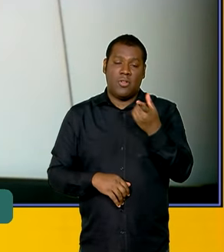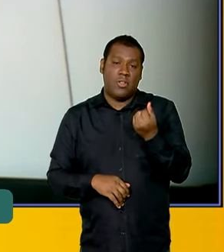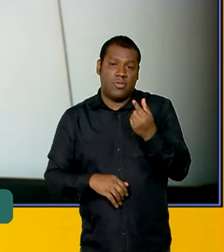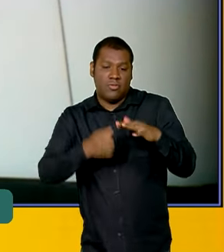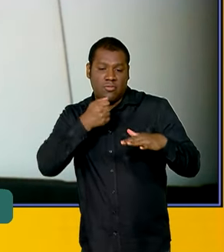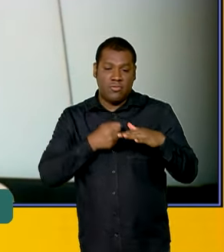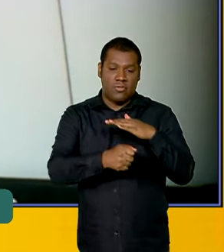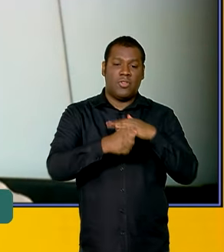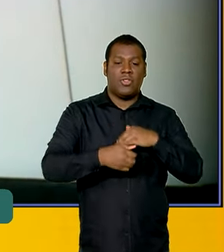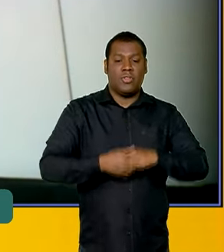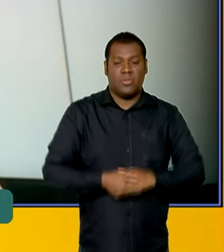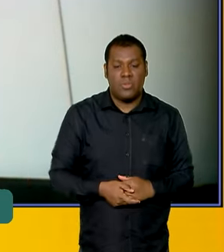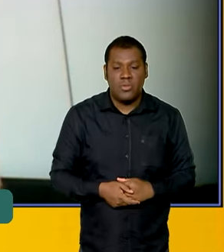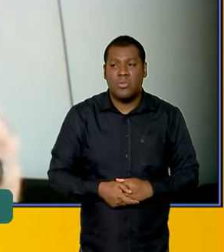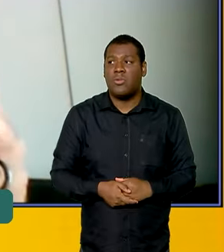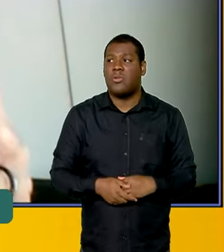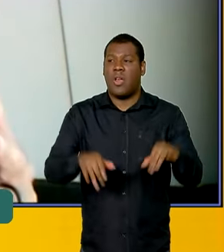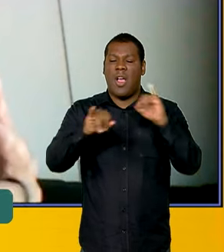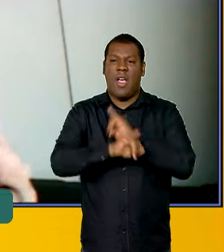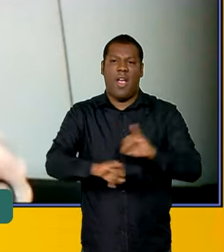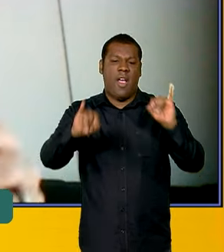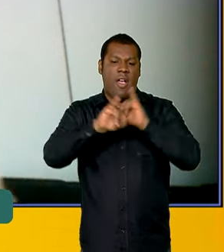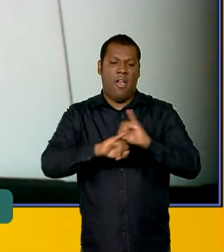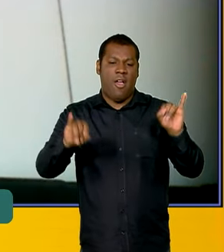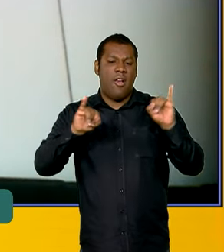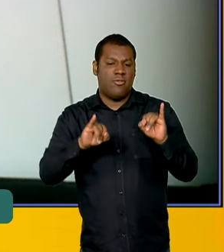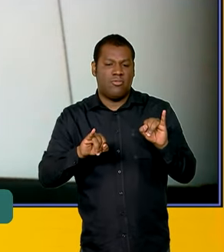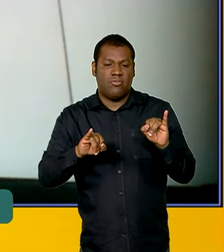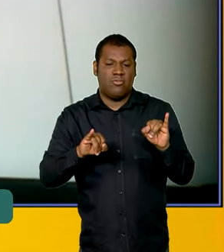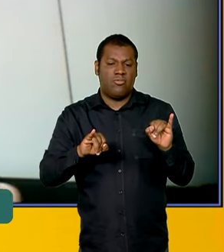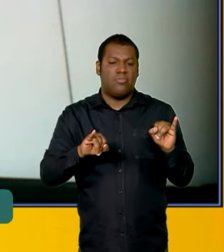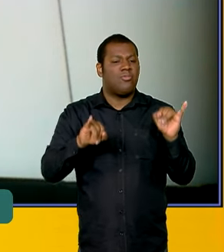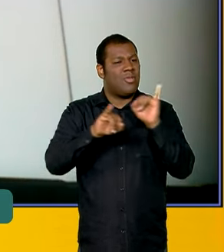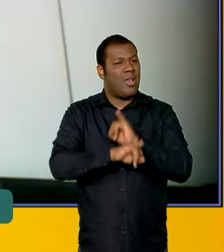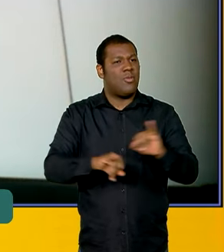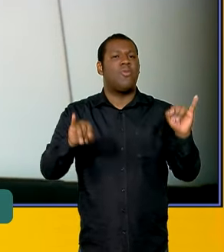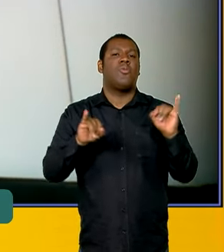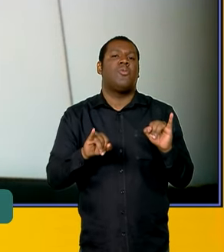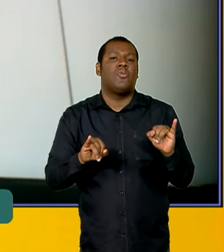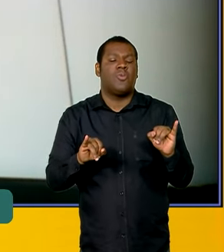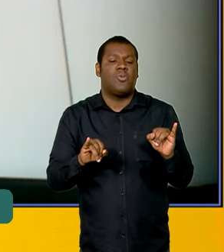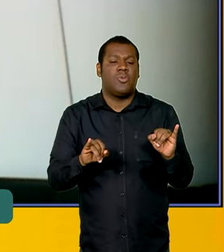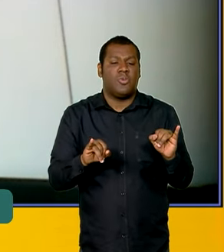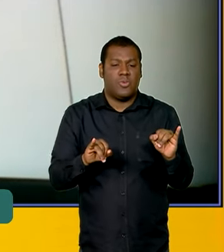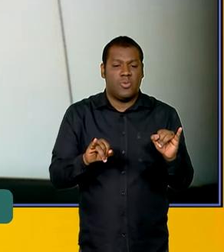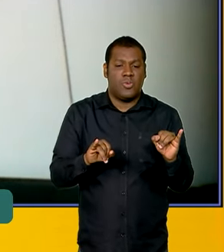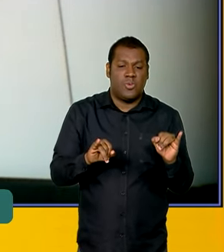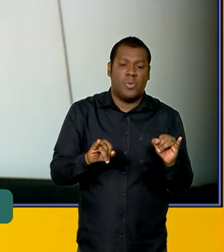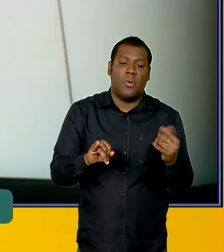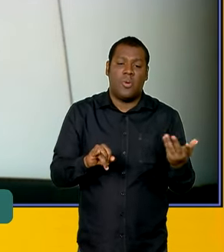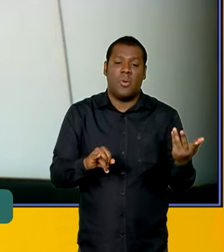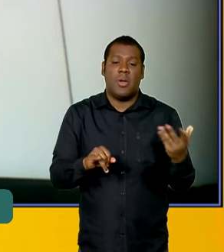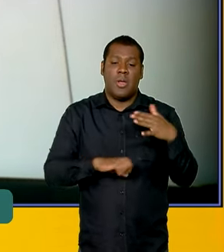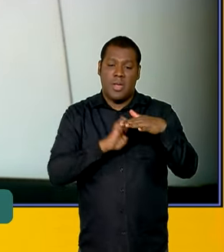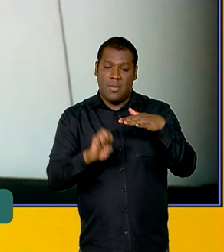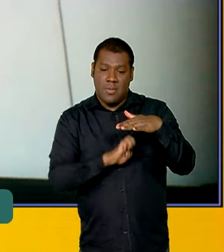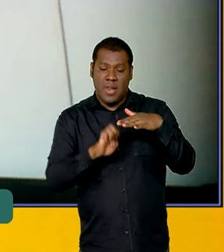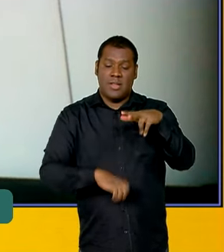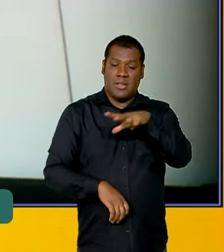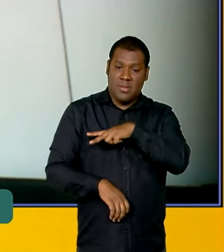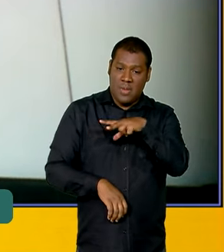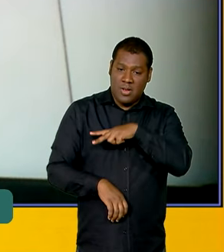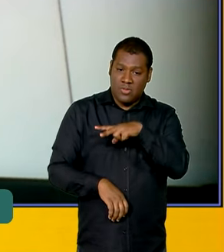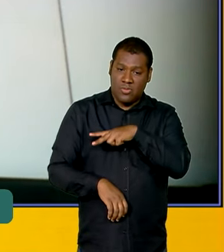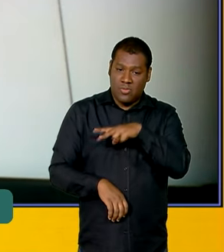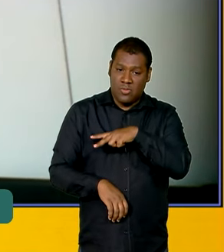Nós temos vários anúncios, vários memorandos de entendimento assinados por empresas privadas, por